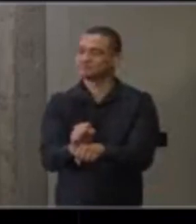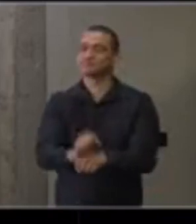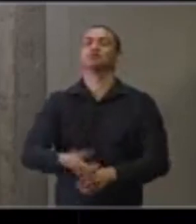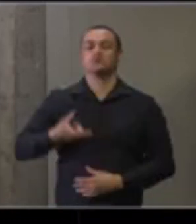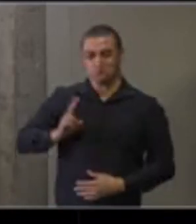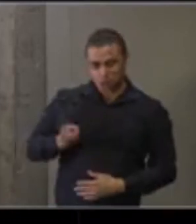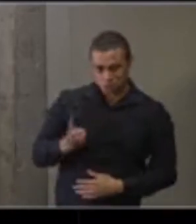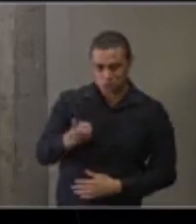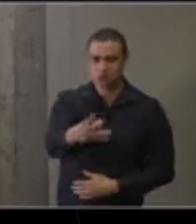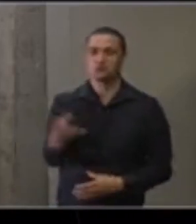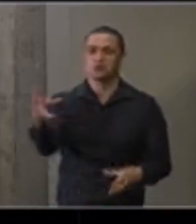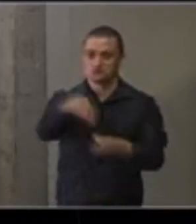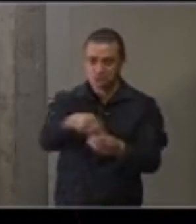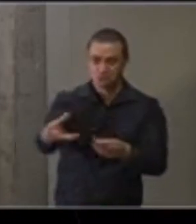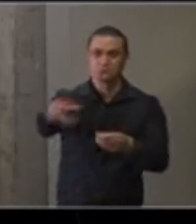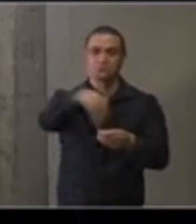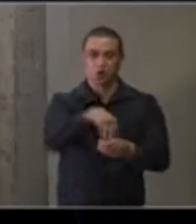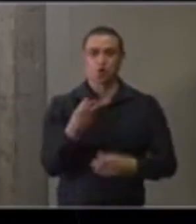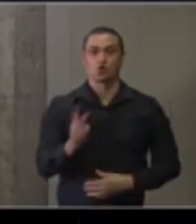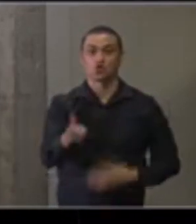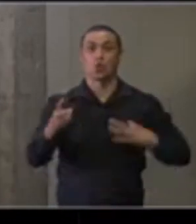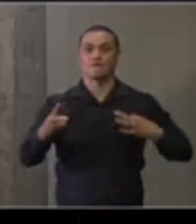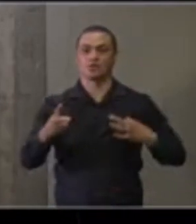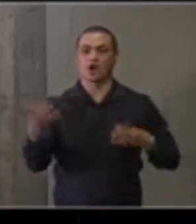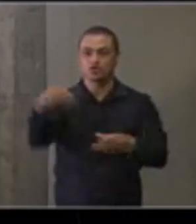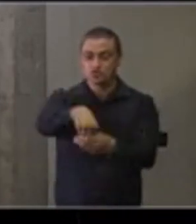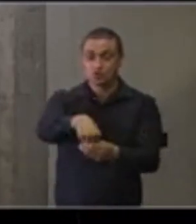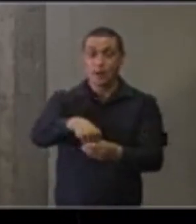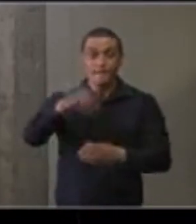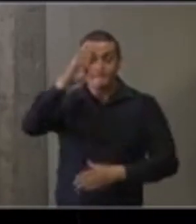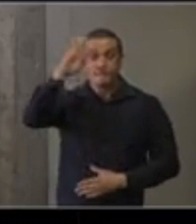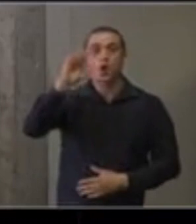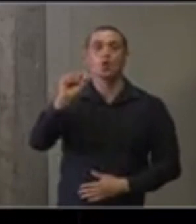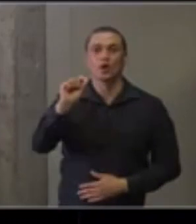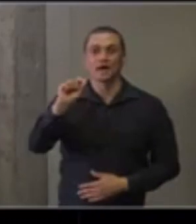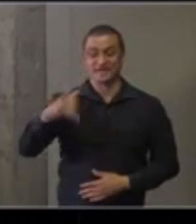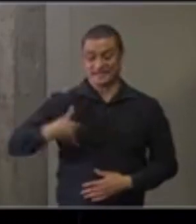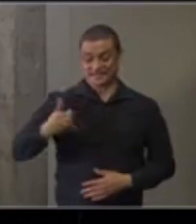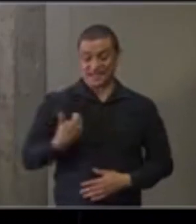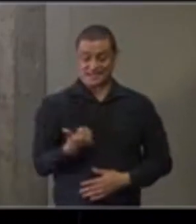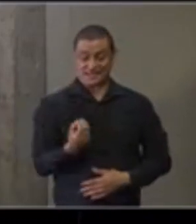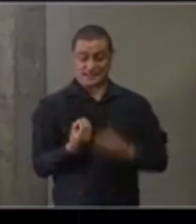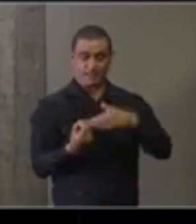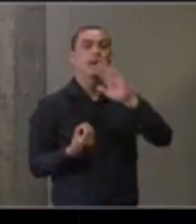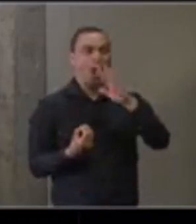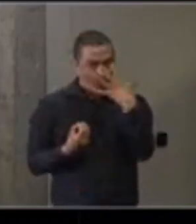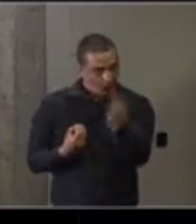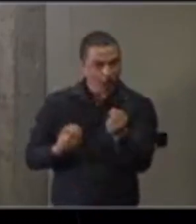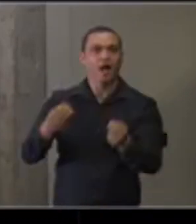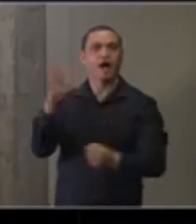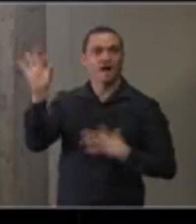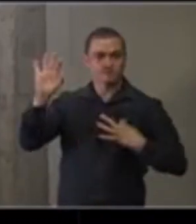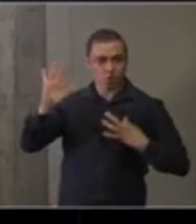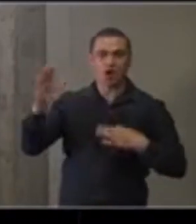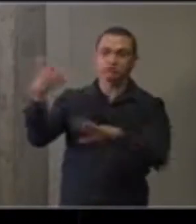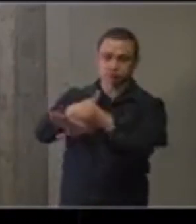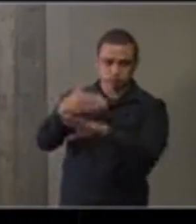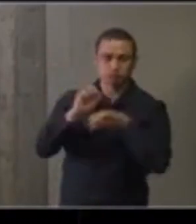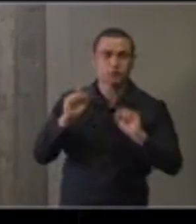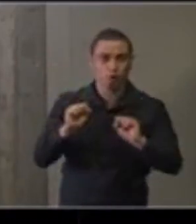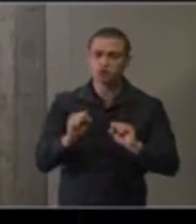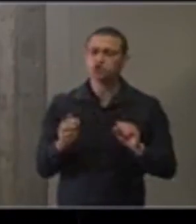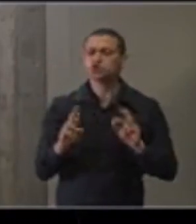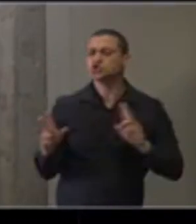voluntários, principalmente dos voluntários acima de 60 anos. E o que tem de